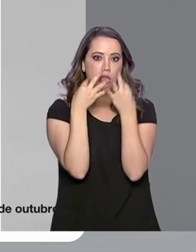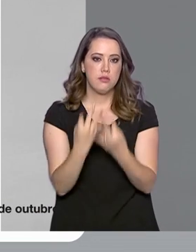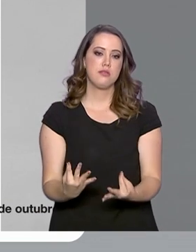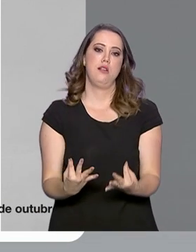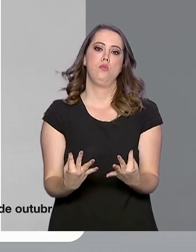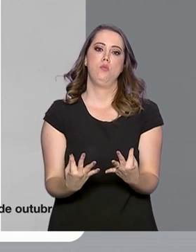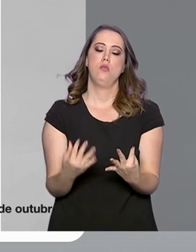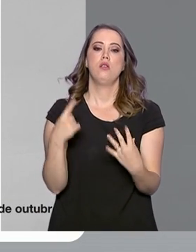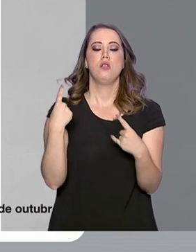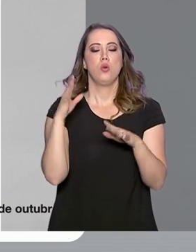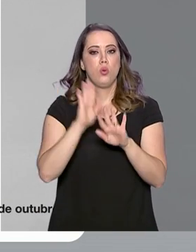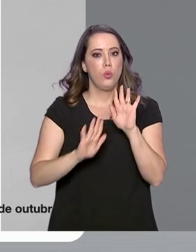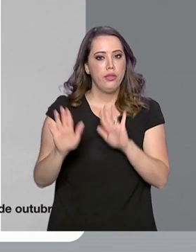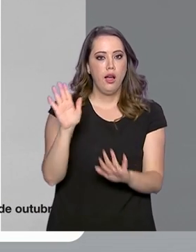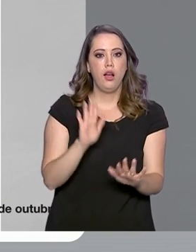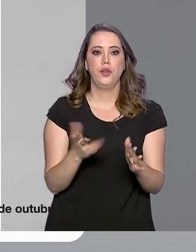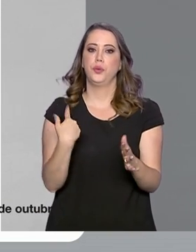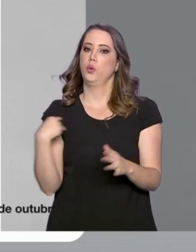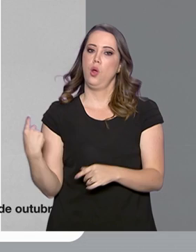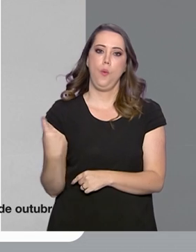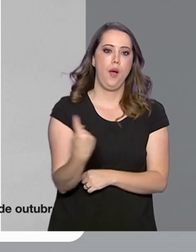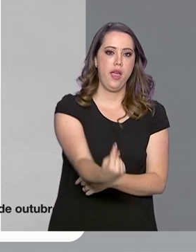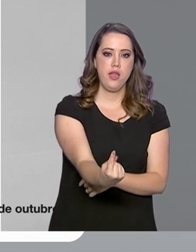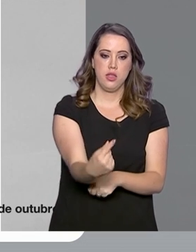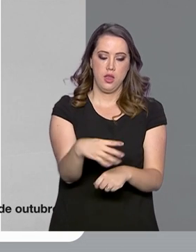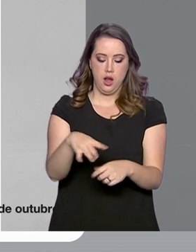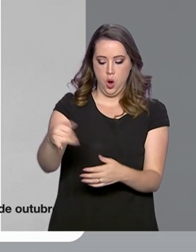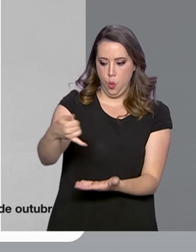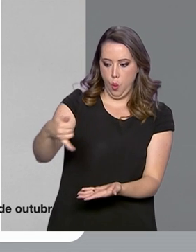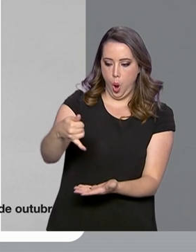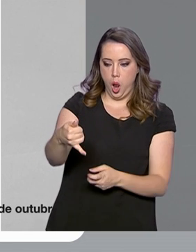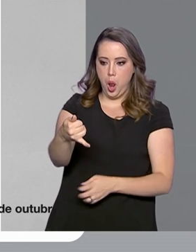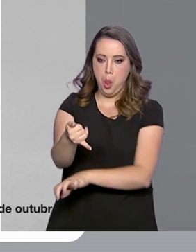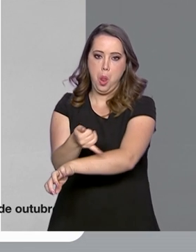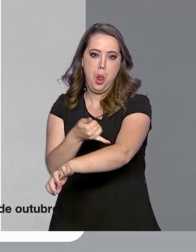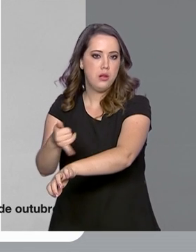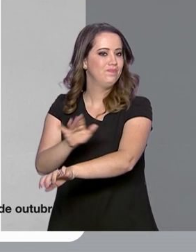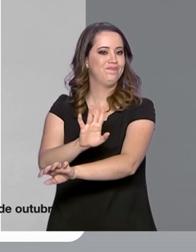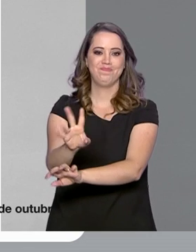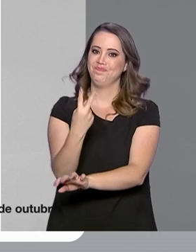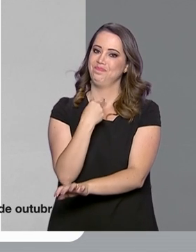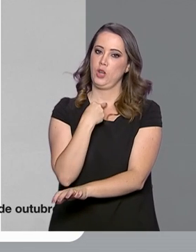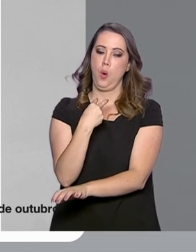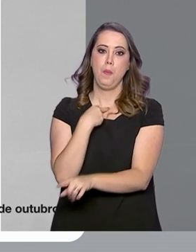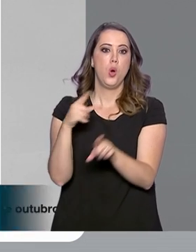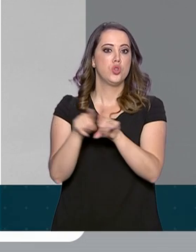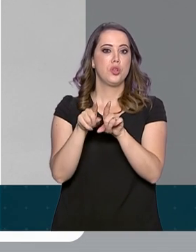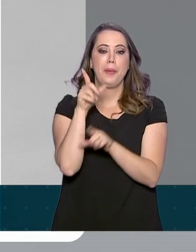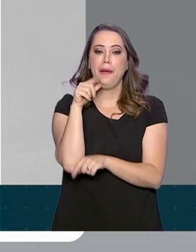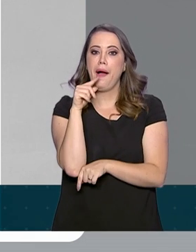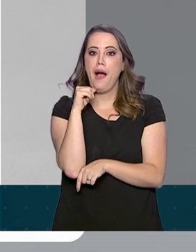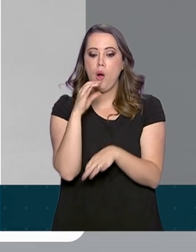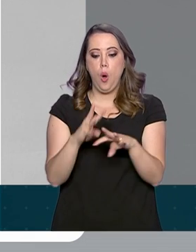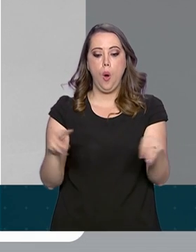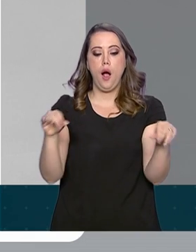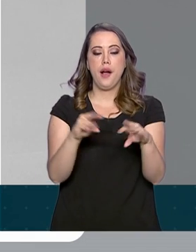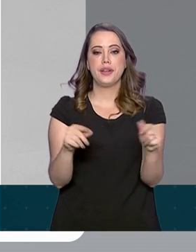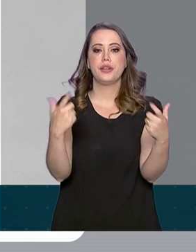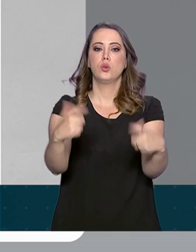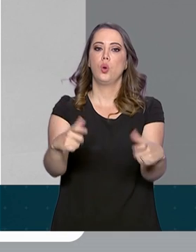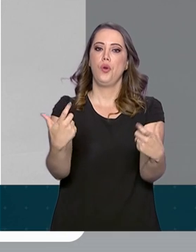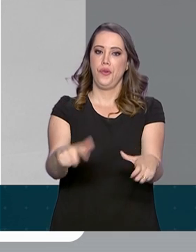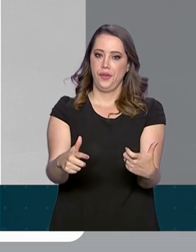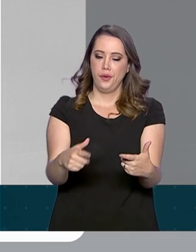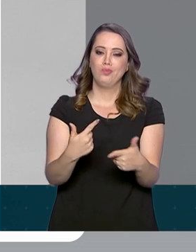recomendações, como não entrar em contato direto com a substância e evitar também o contato com a água e areia nas regiões